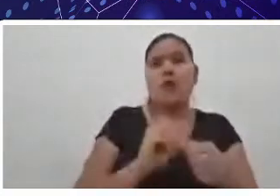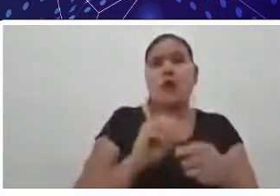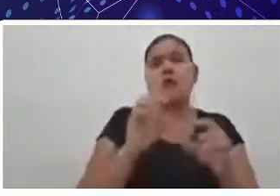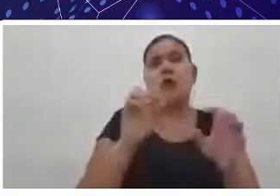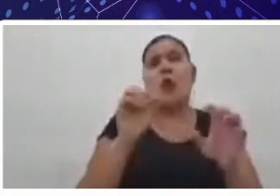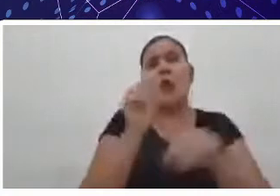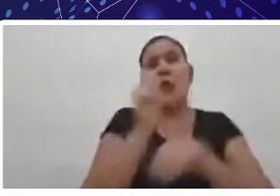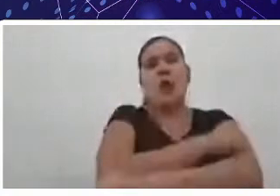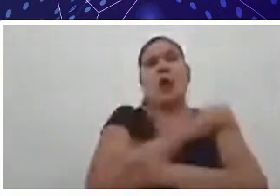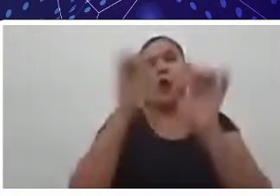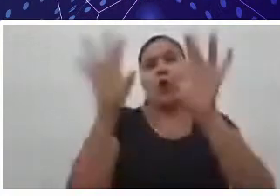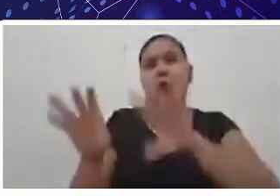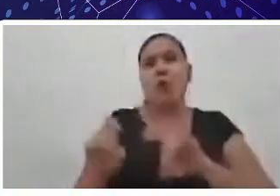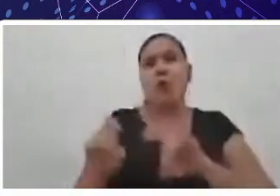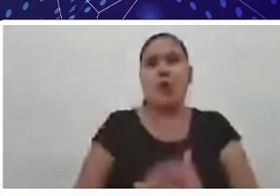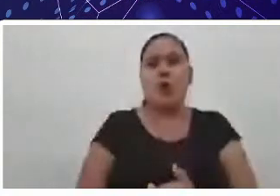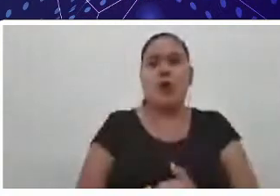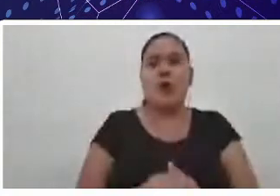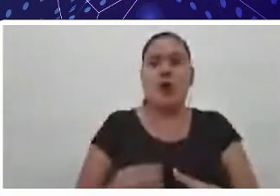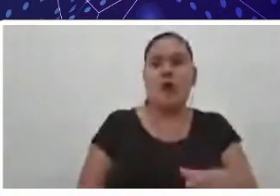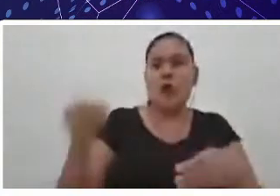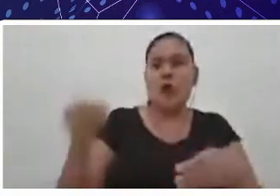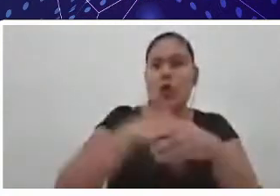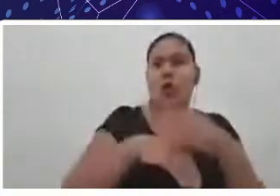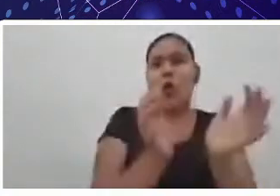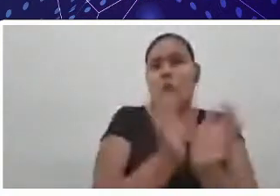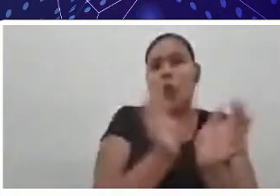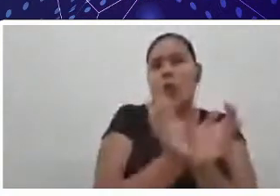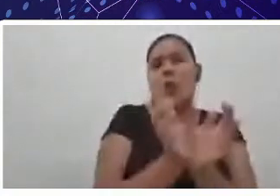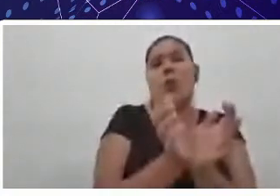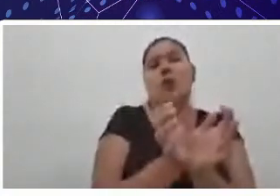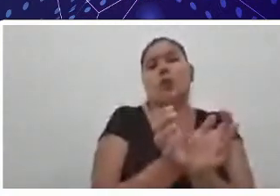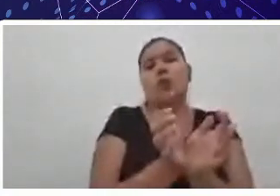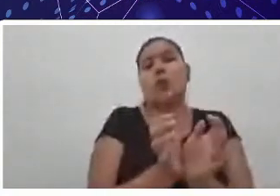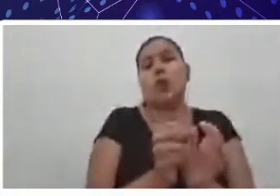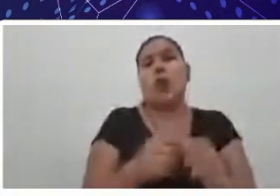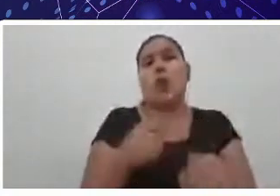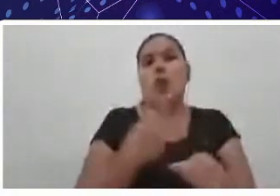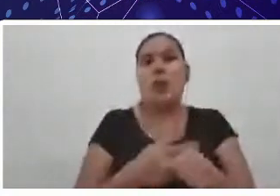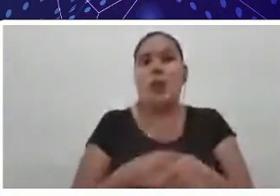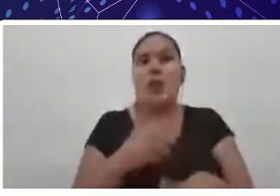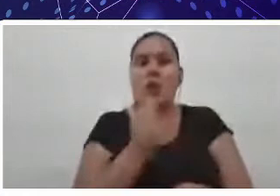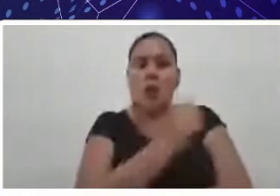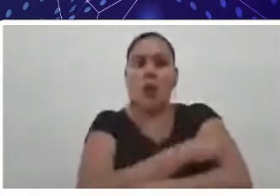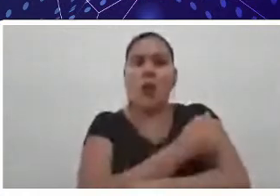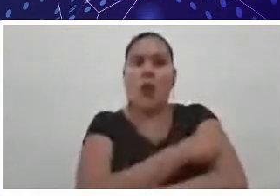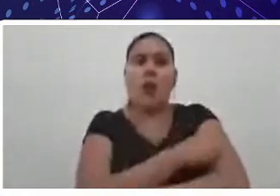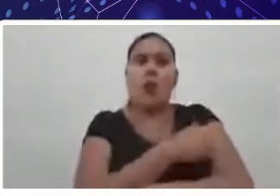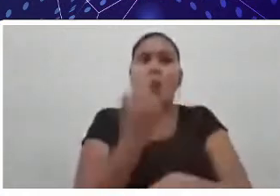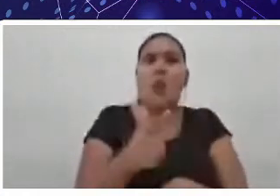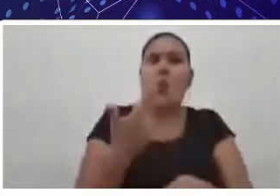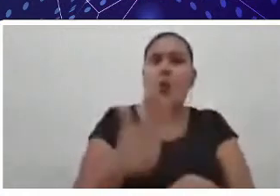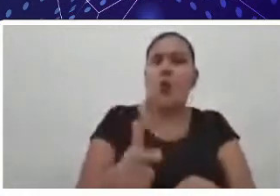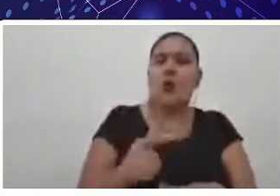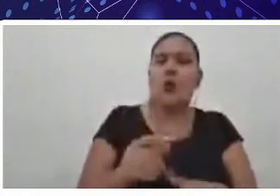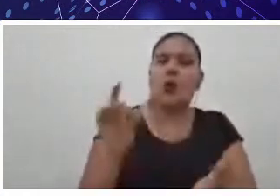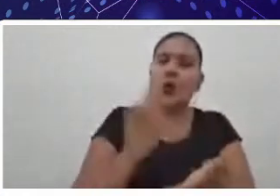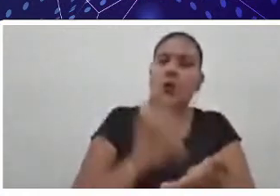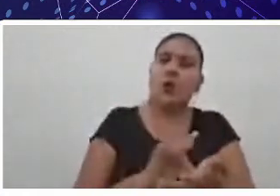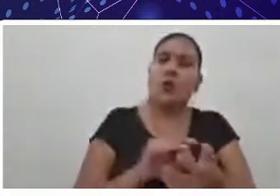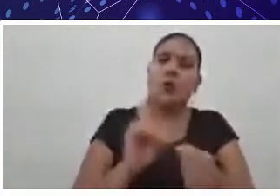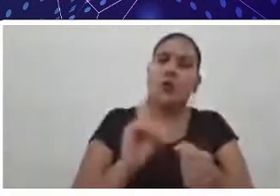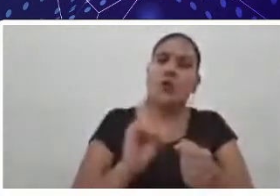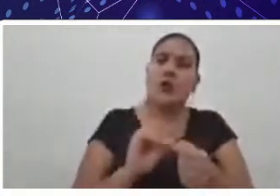né, então, talvez, aquele momento em que o aluno não estivesse realizando nenhuma outra atividade acadêmica, mesmo que ele